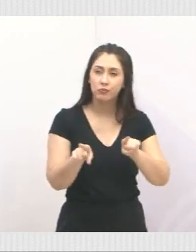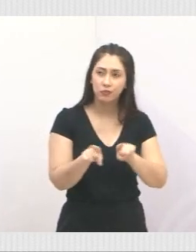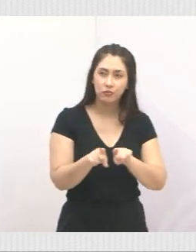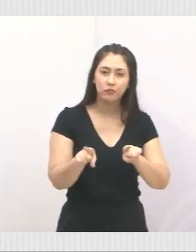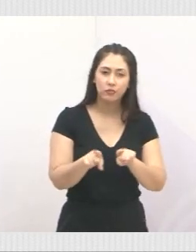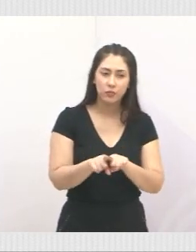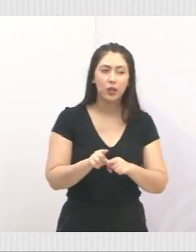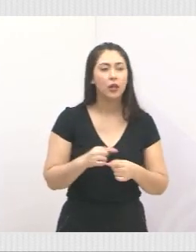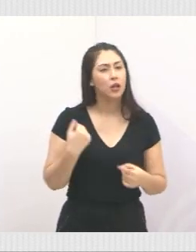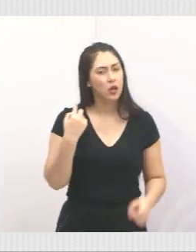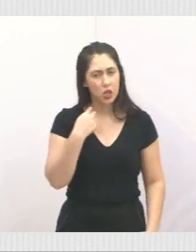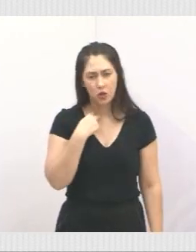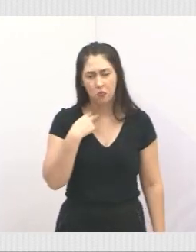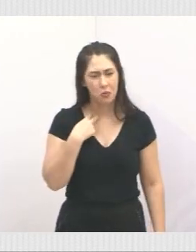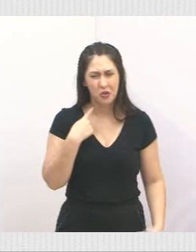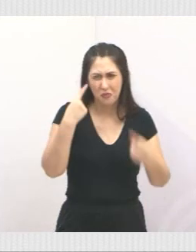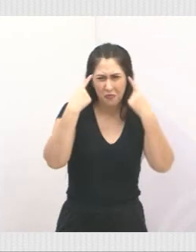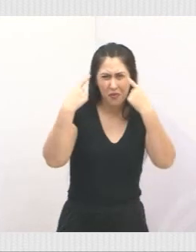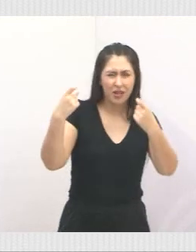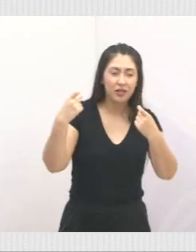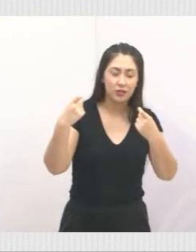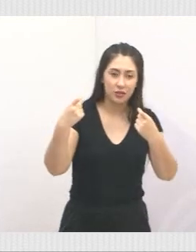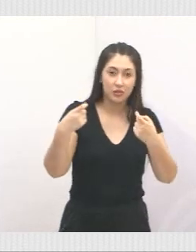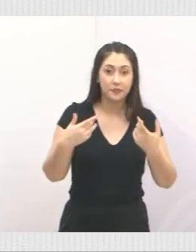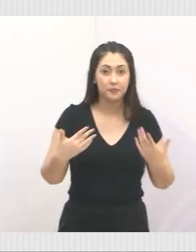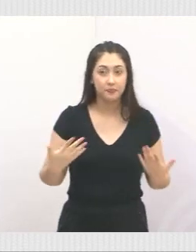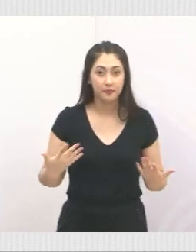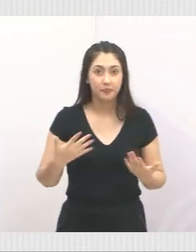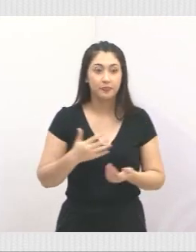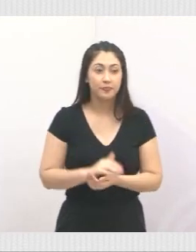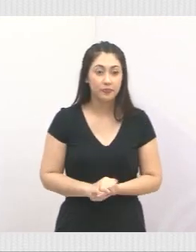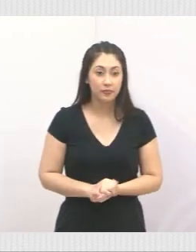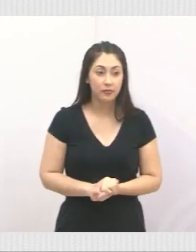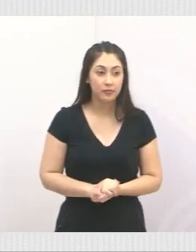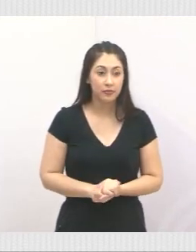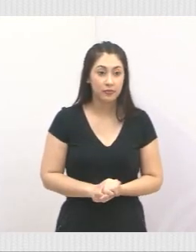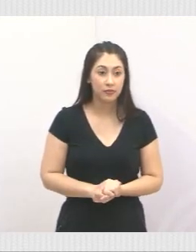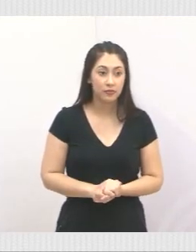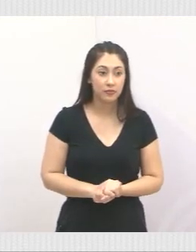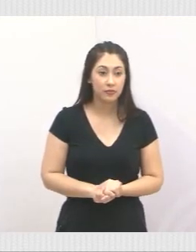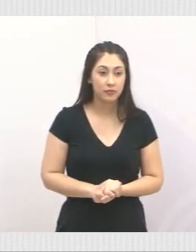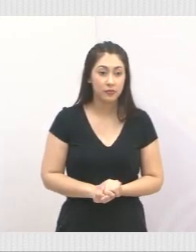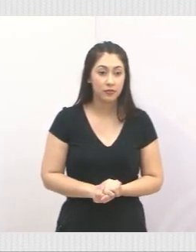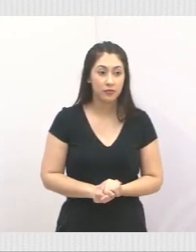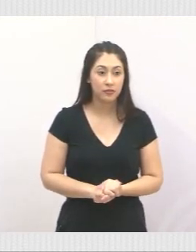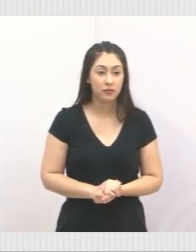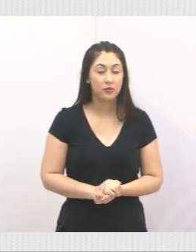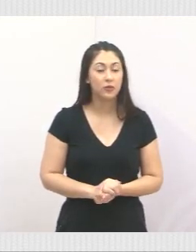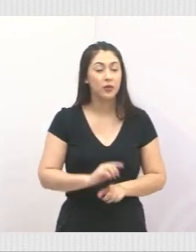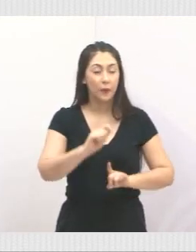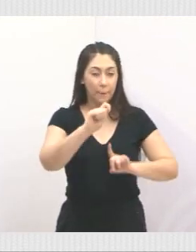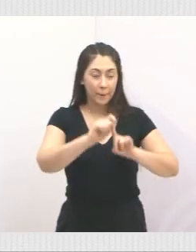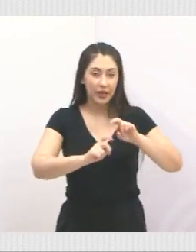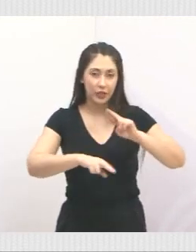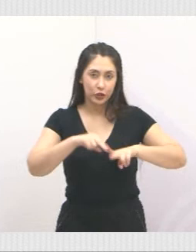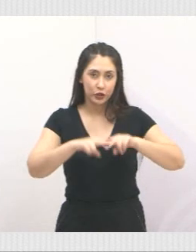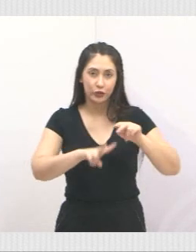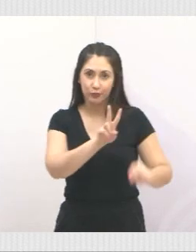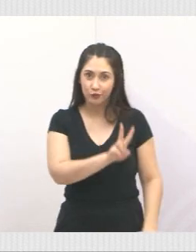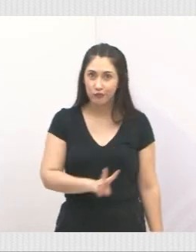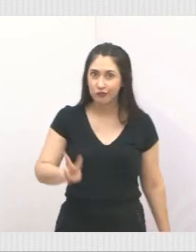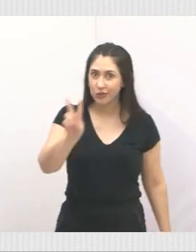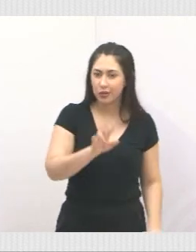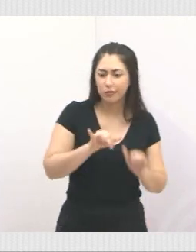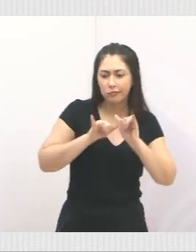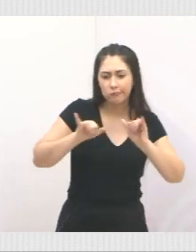essa violência. Então, pessoal, é esse mês, é o mês de Junho Violeta. Estamos concedendo todos.